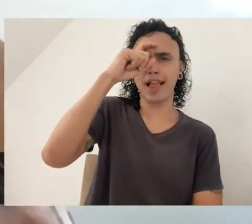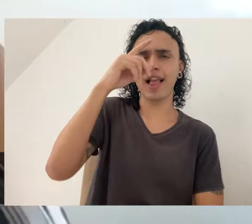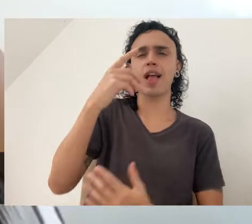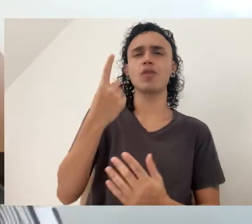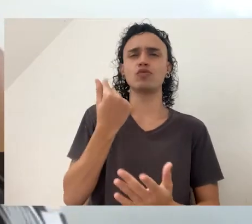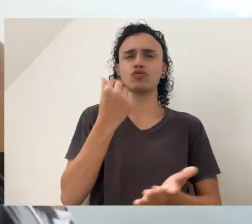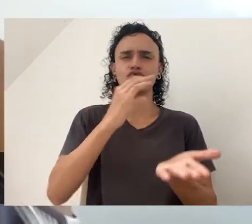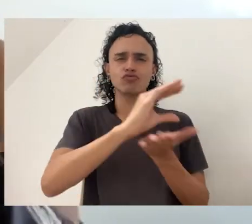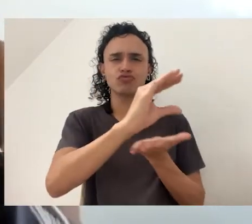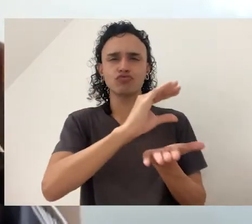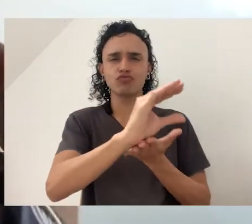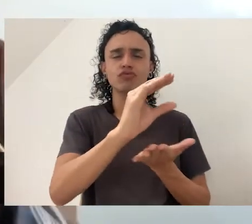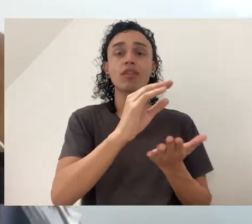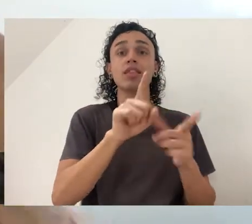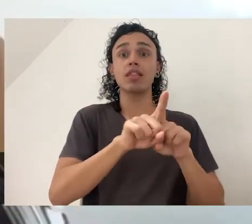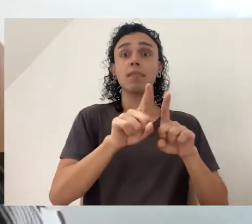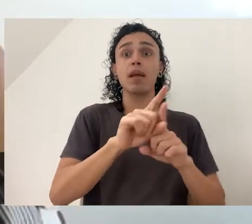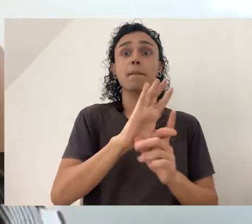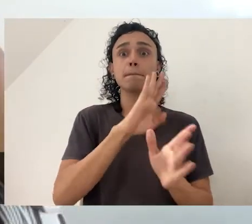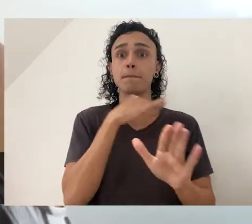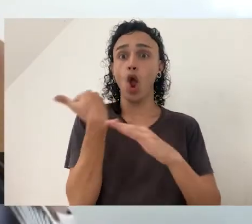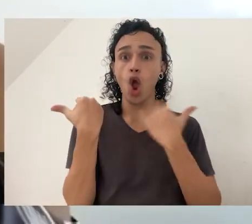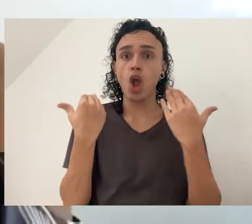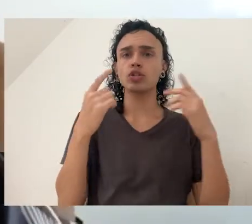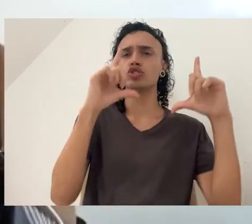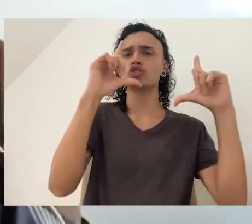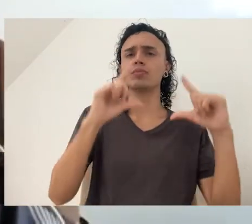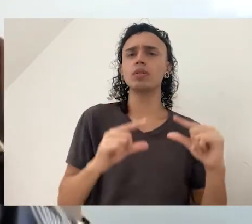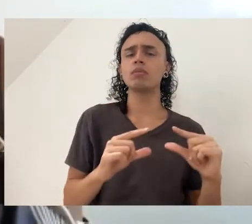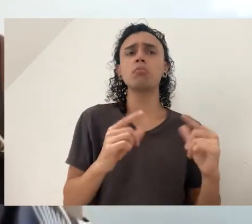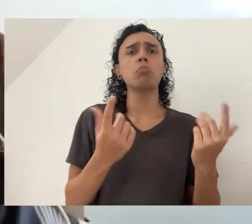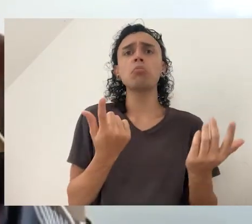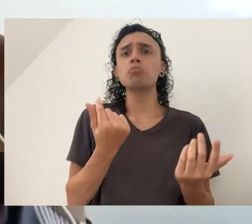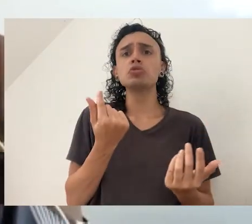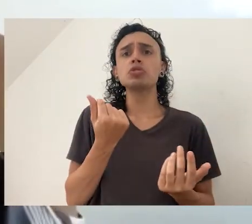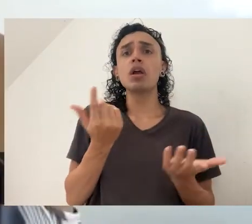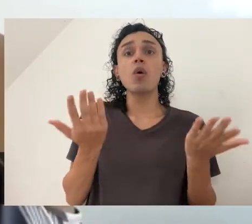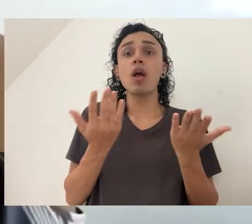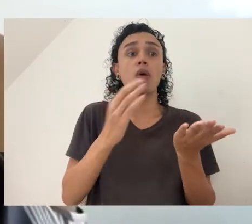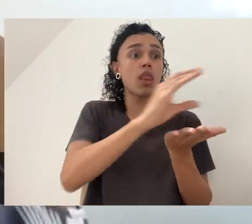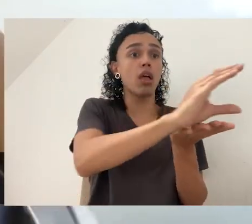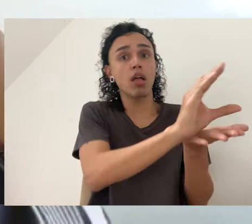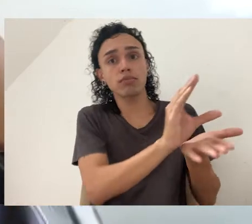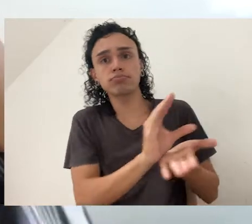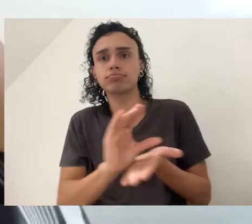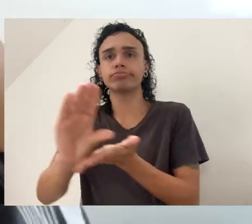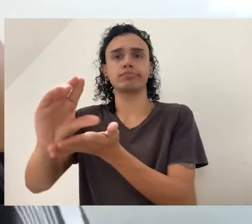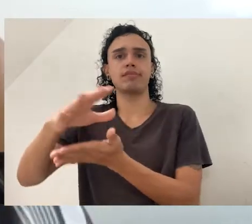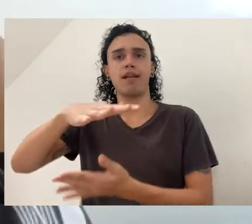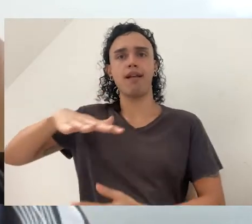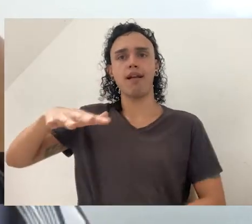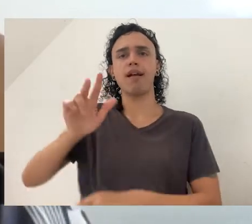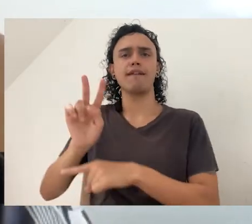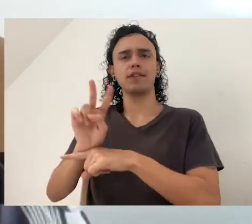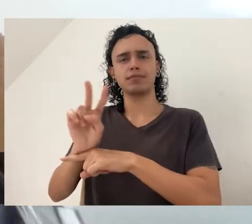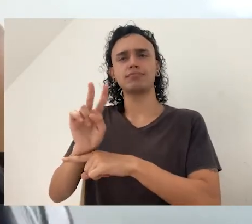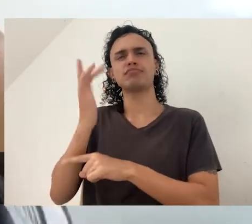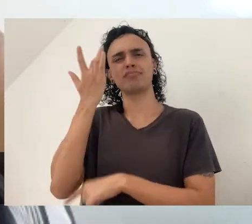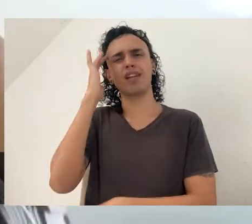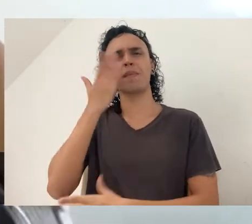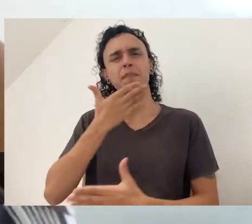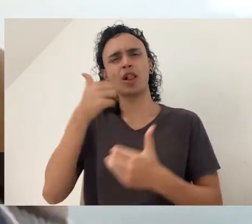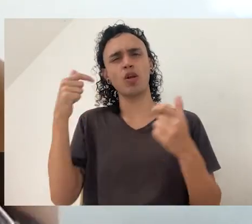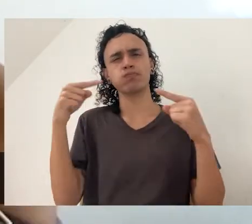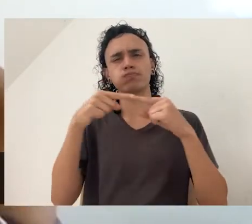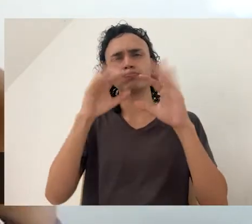diminuindo o número de leitos, o número de mortes. Então, vamos alocar um recurso agora para a vigilância. Então, essa seria